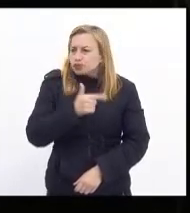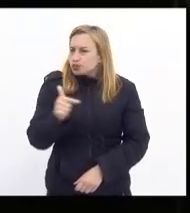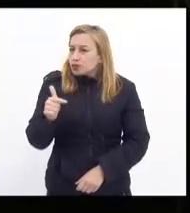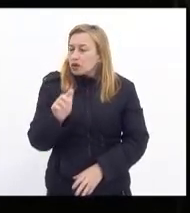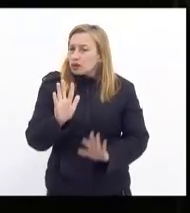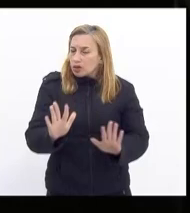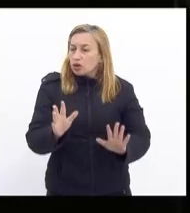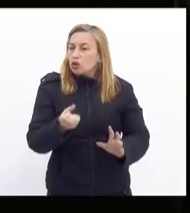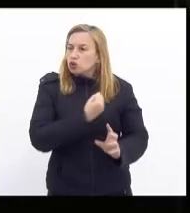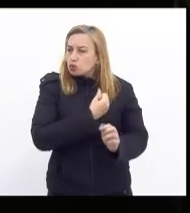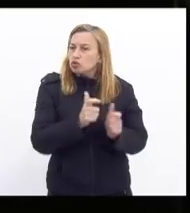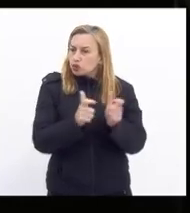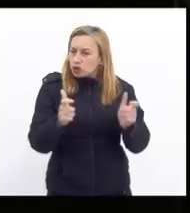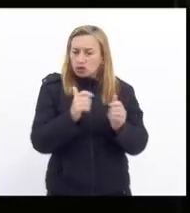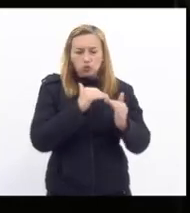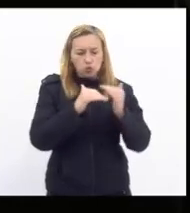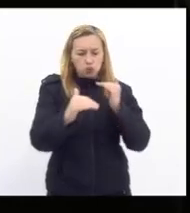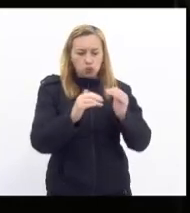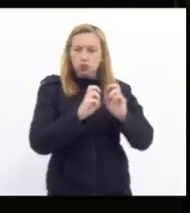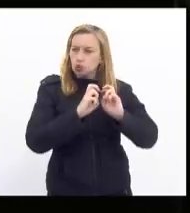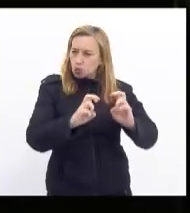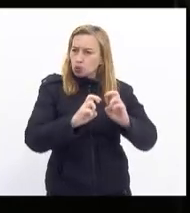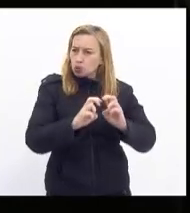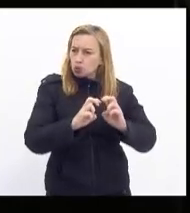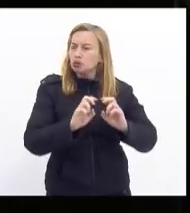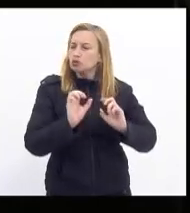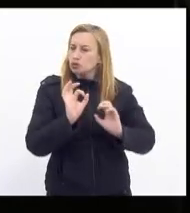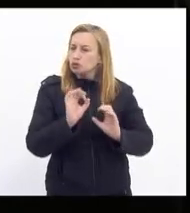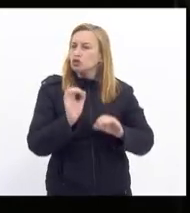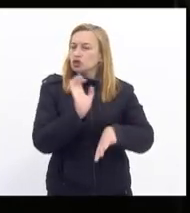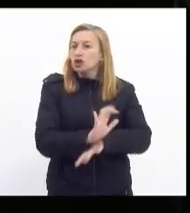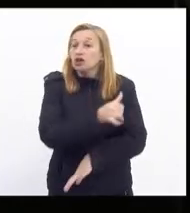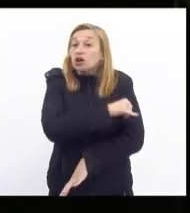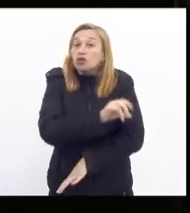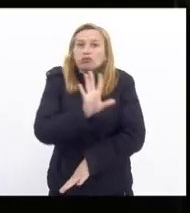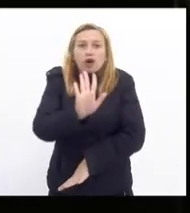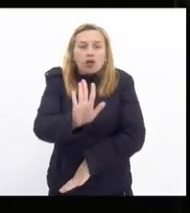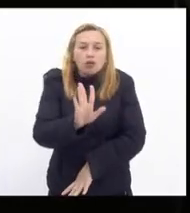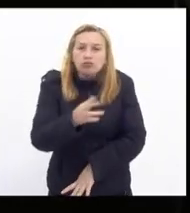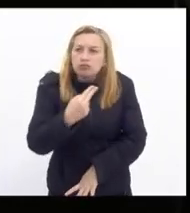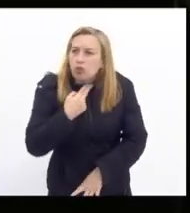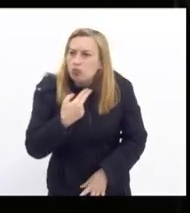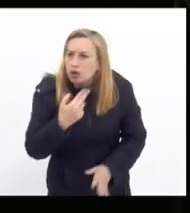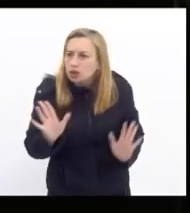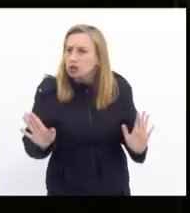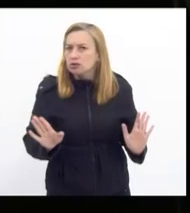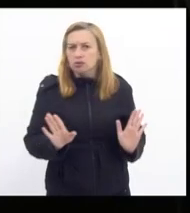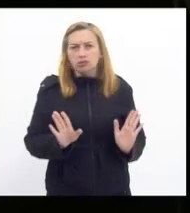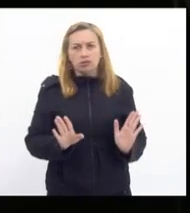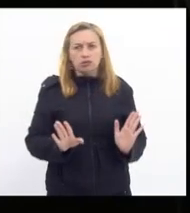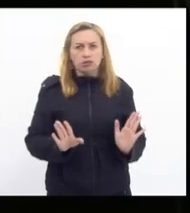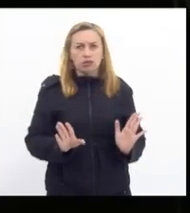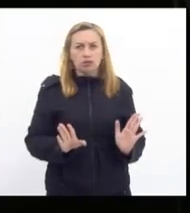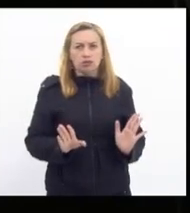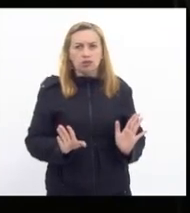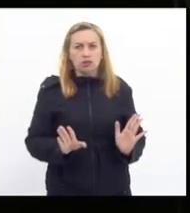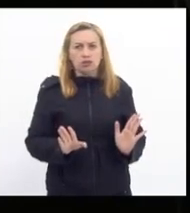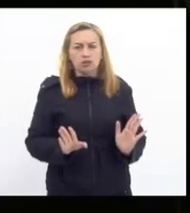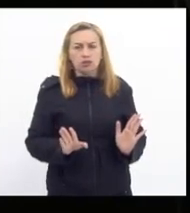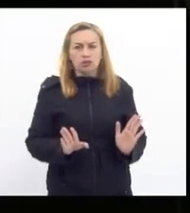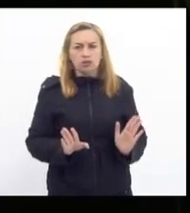ferroviária no estado do Rio de Janeiro agora você não pode de forma alguma ser